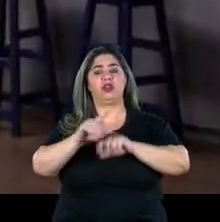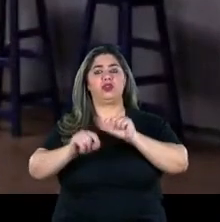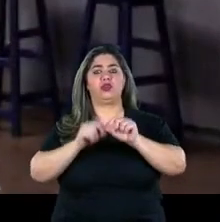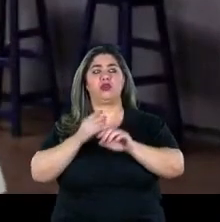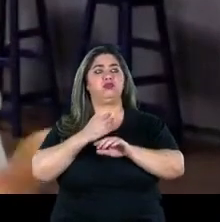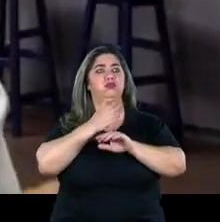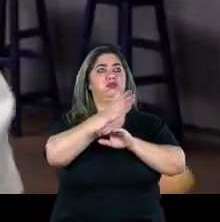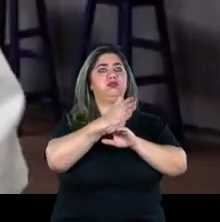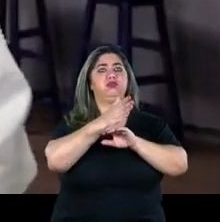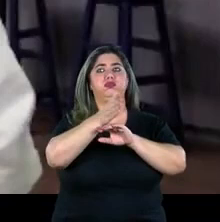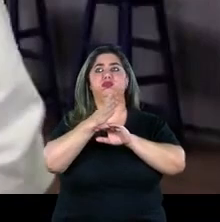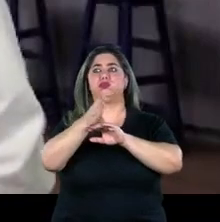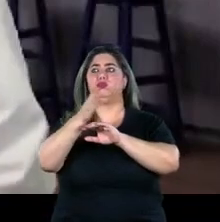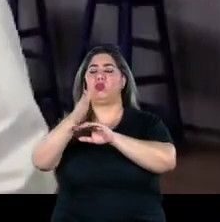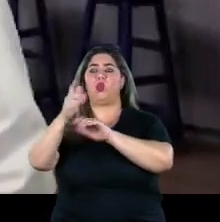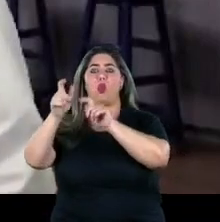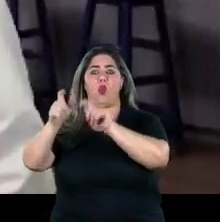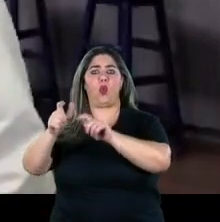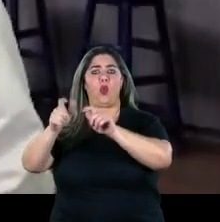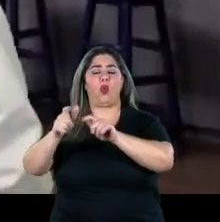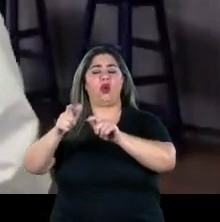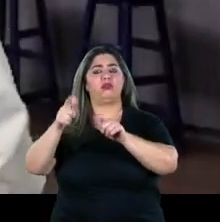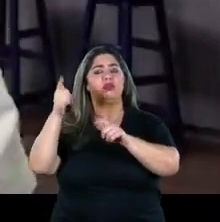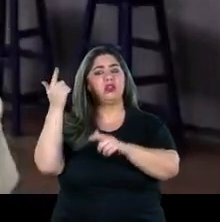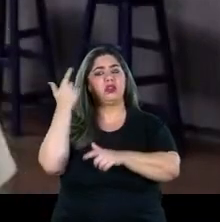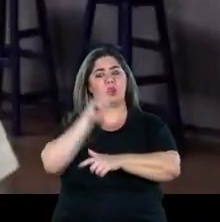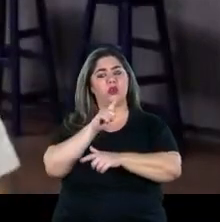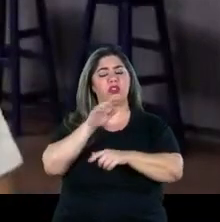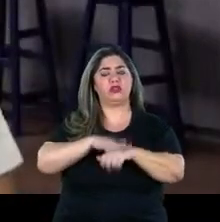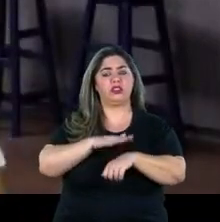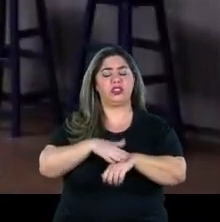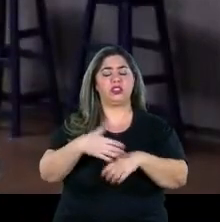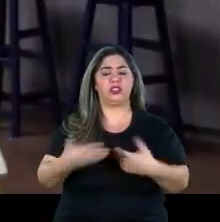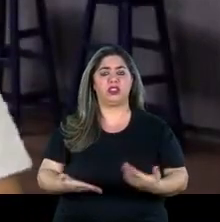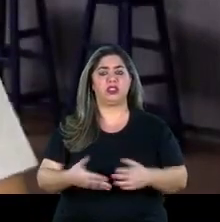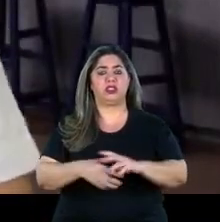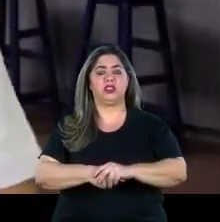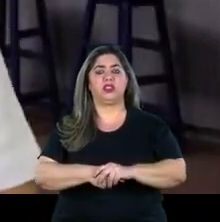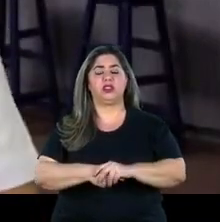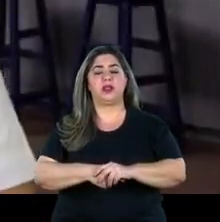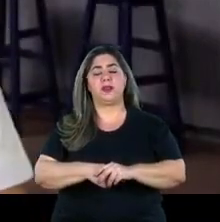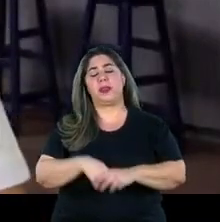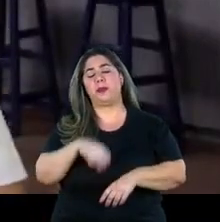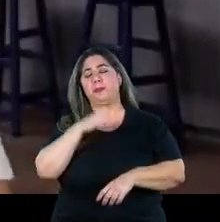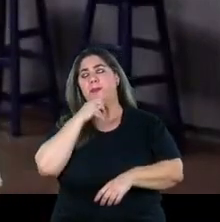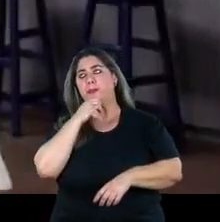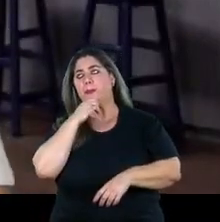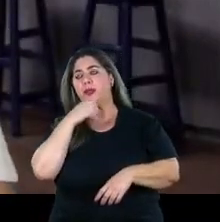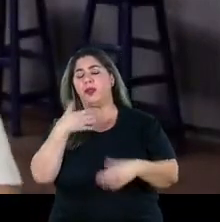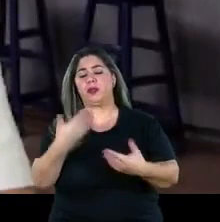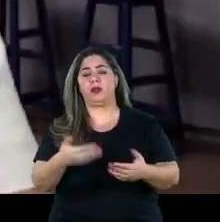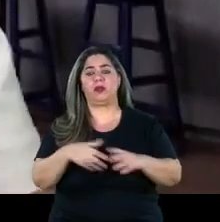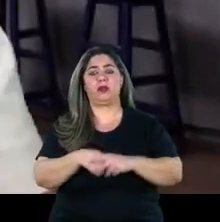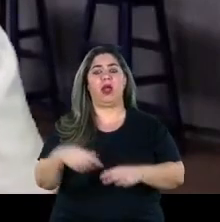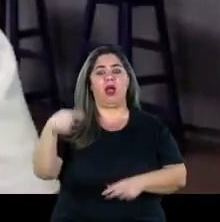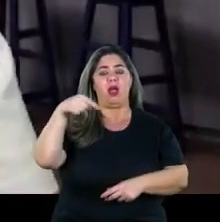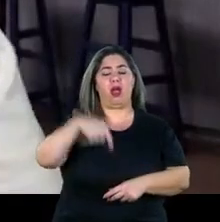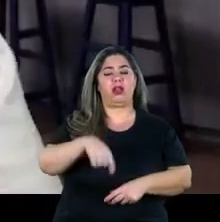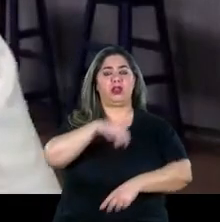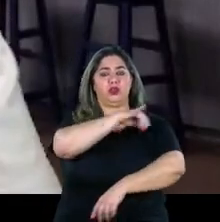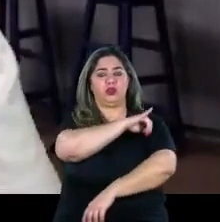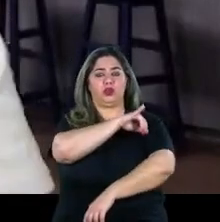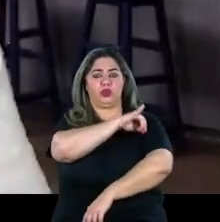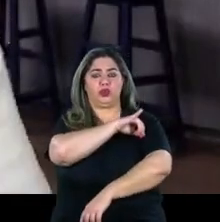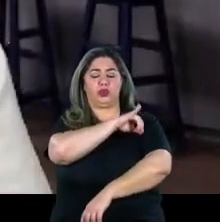aonde a gente entende que é possível construir nesse momento tá então alguns exemplos são a gente está aqui no estado do Rio de